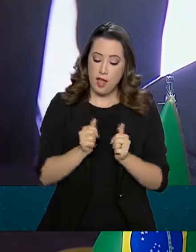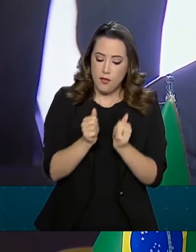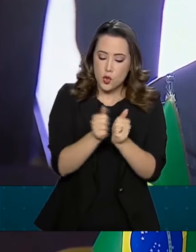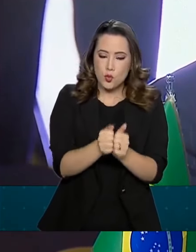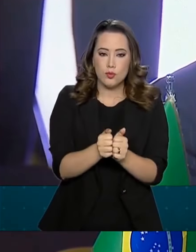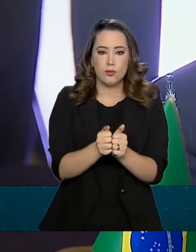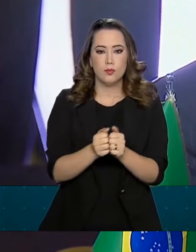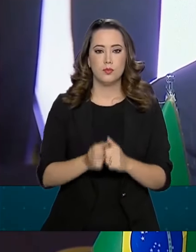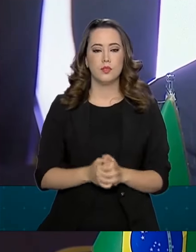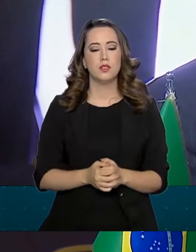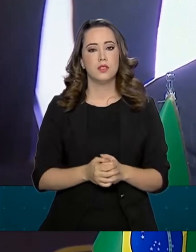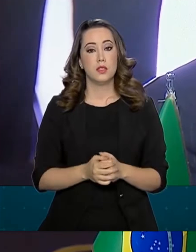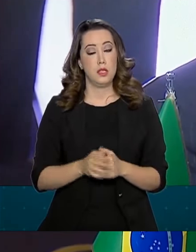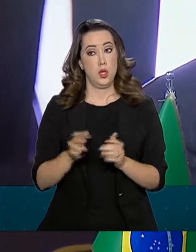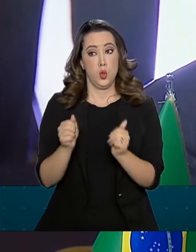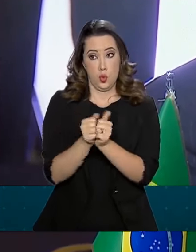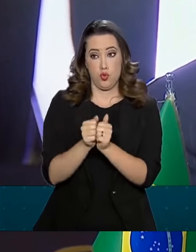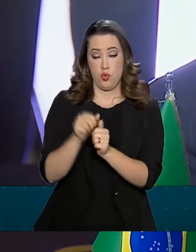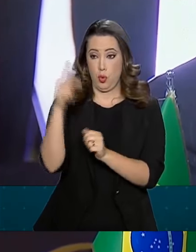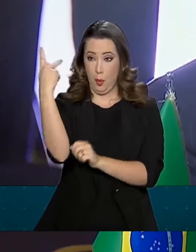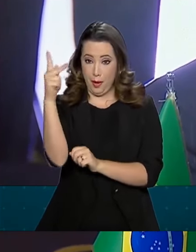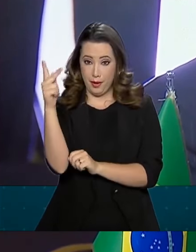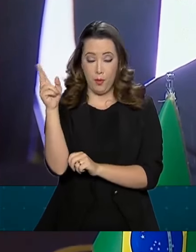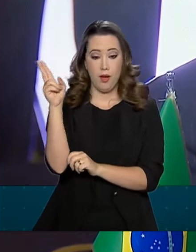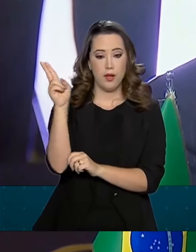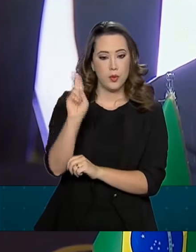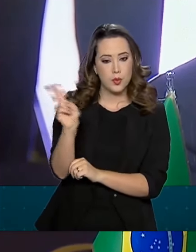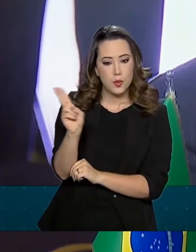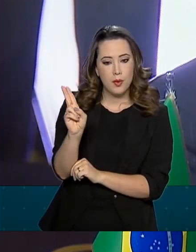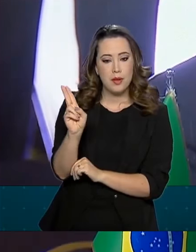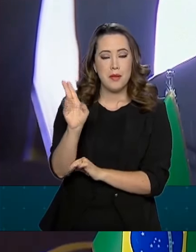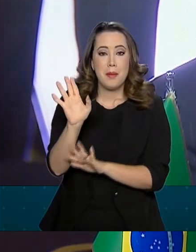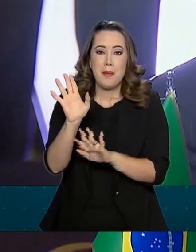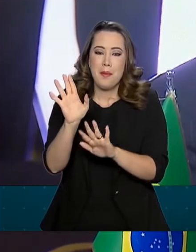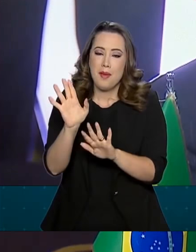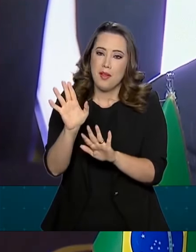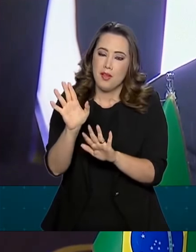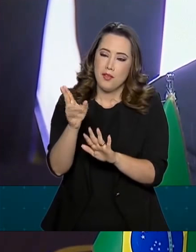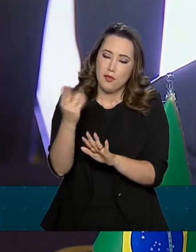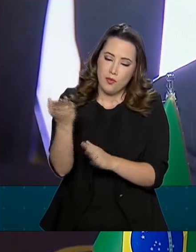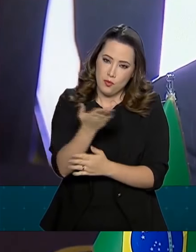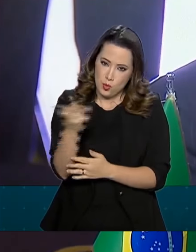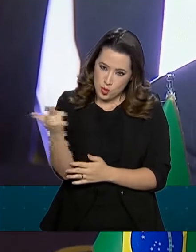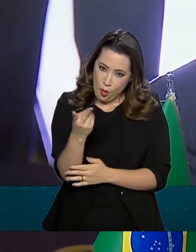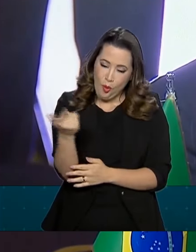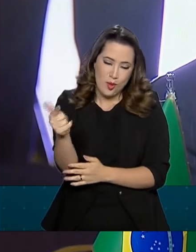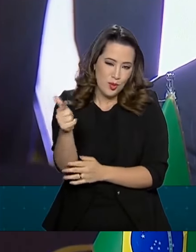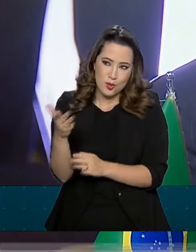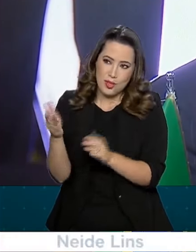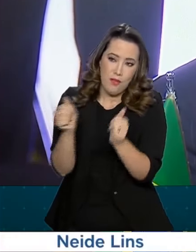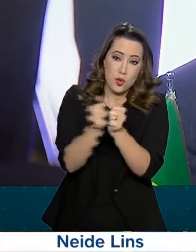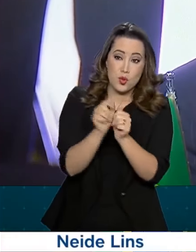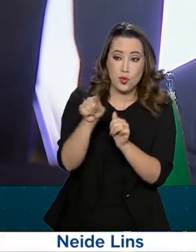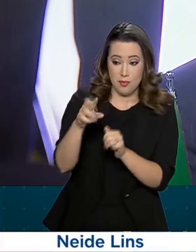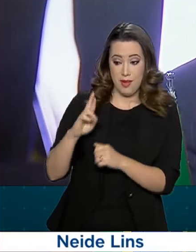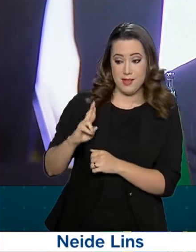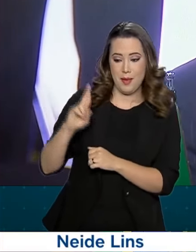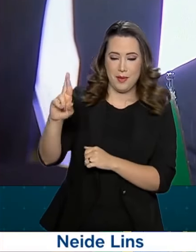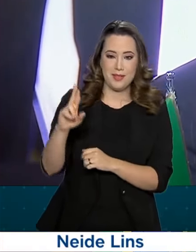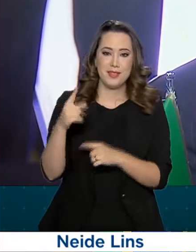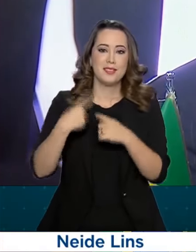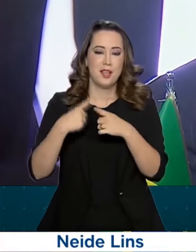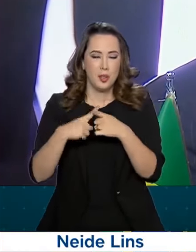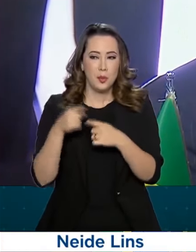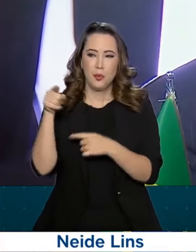Paraguai ou Uruguai, mas sinto-se representados. O Macri foi 10